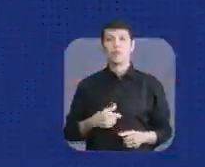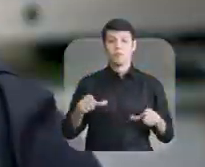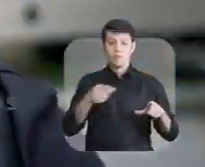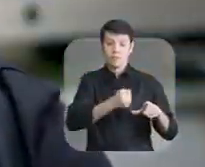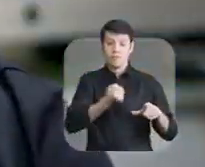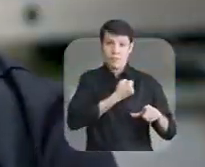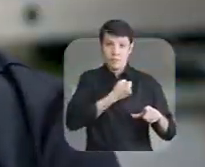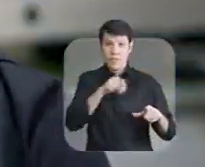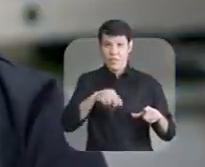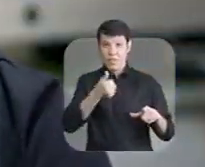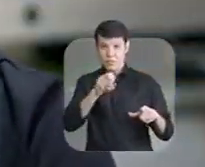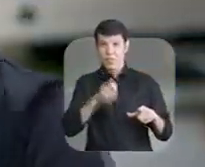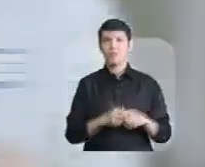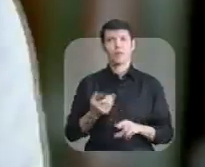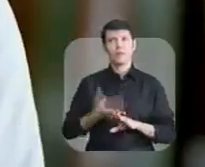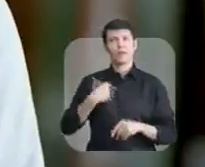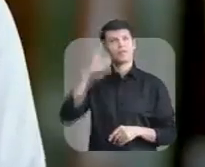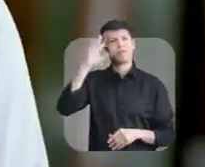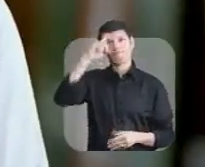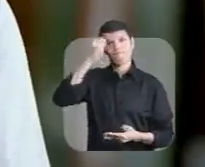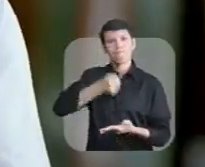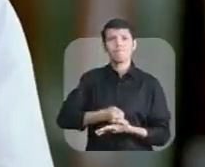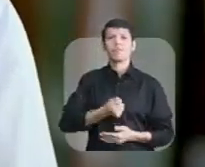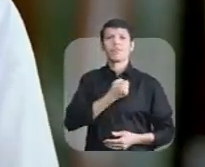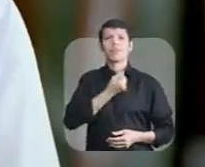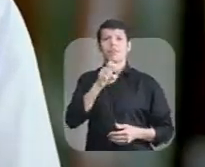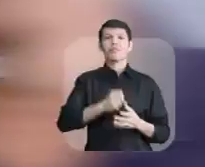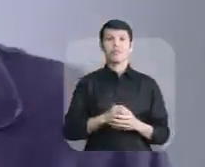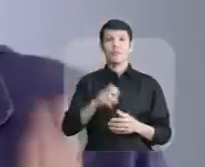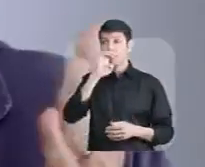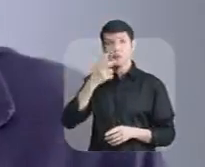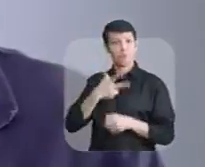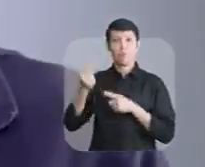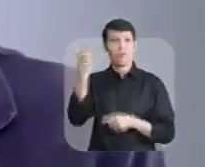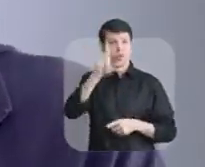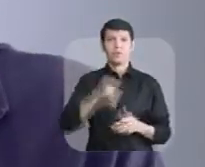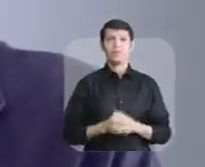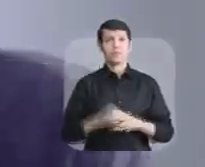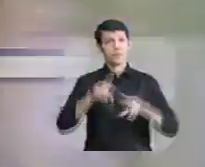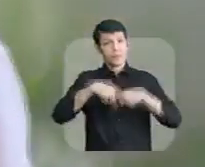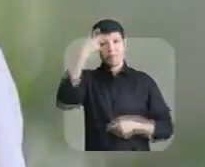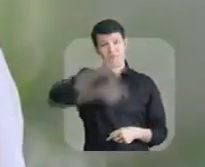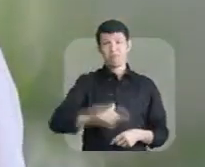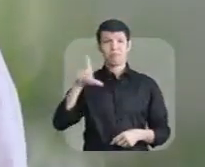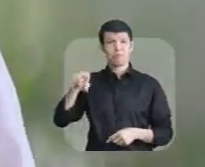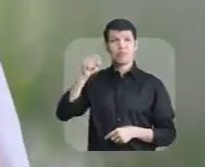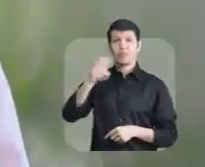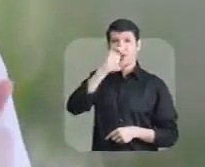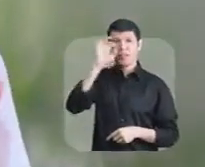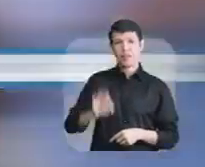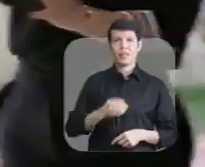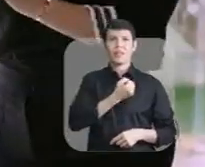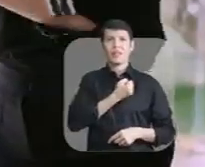Vote 15, Eduardo Braga Tomei a decisão e voto 15 Avante Eduardo, vamos à vitória É por isso que eu sou